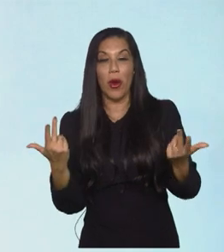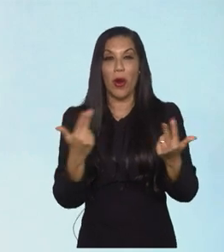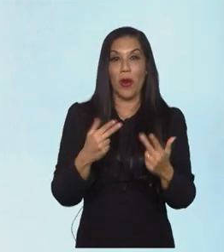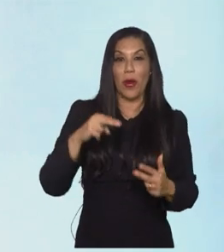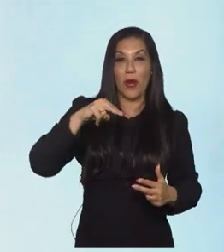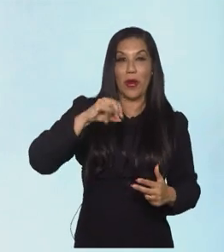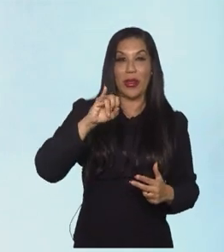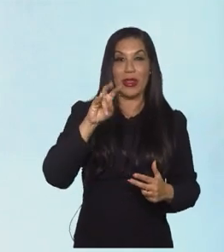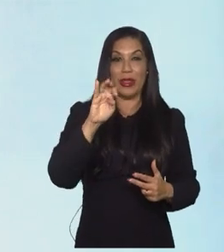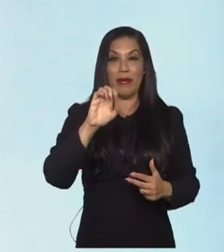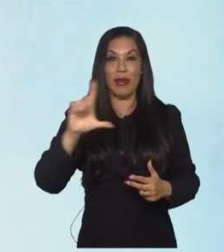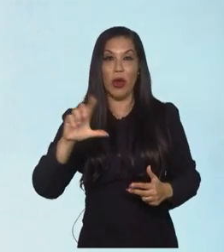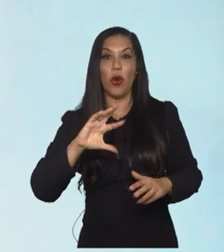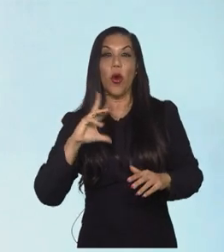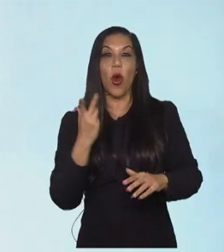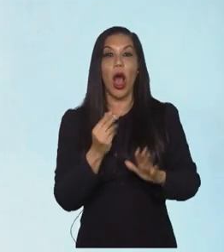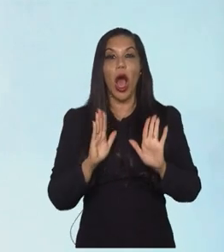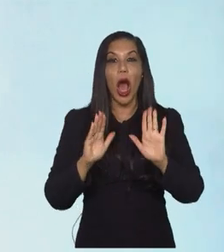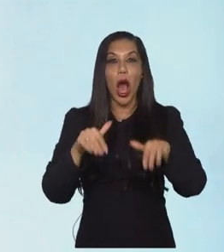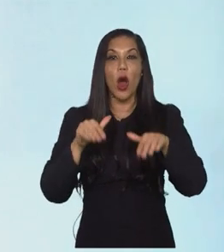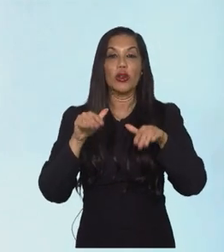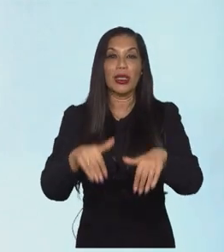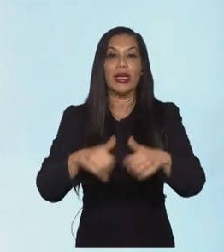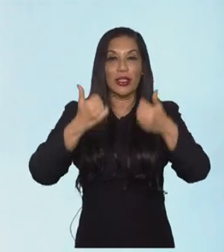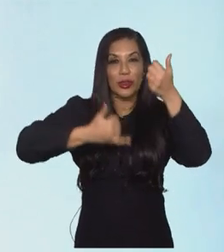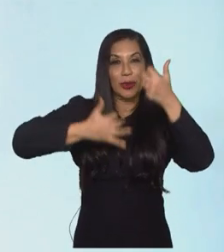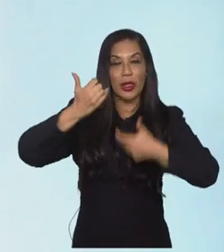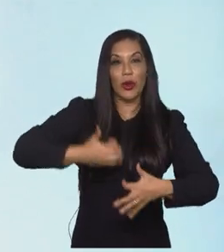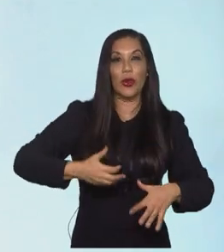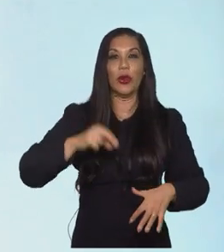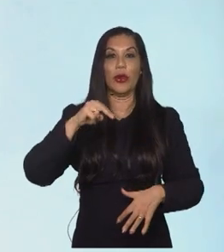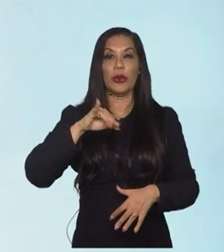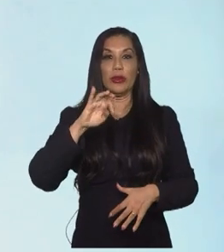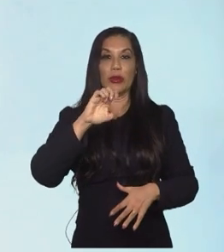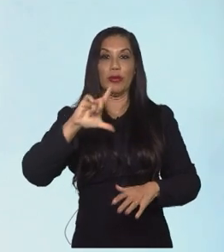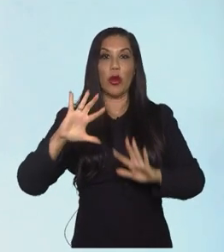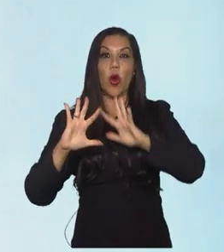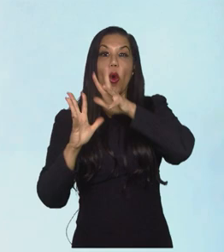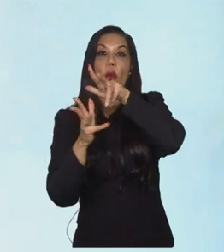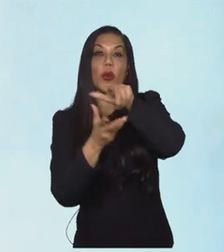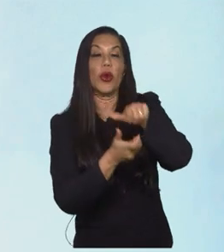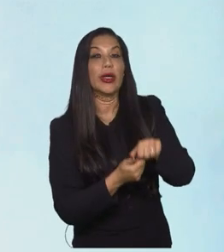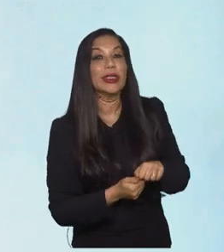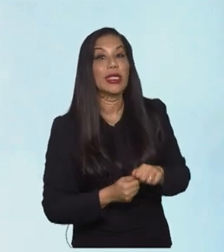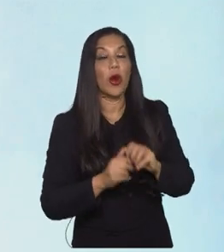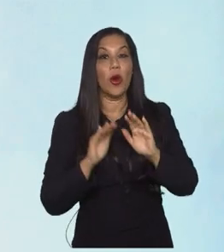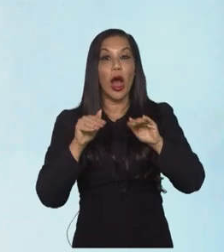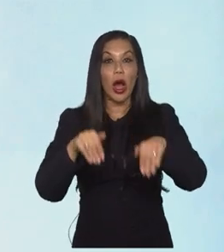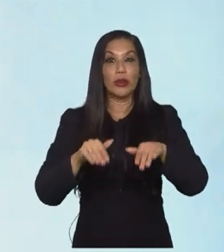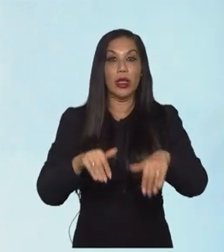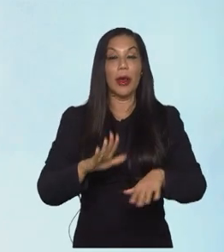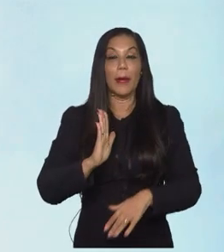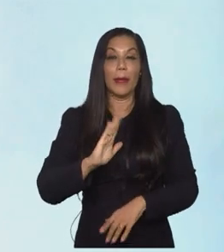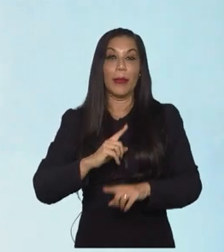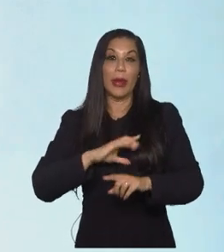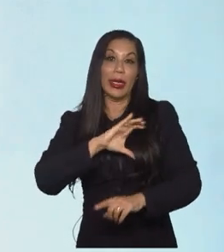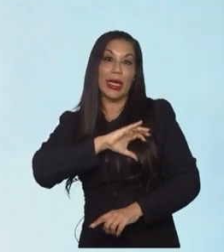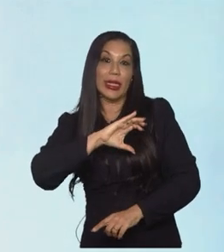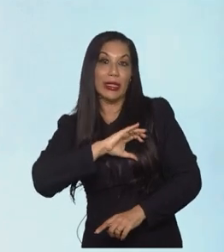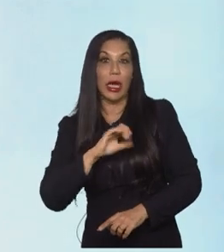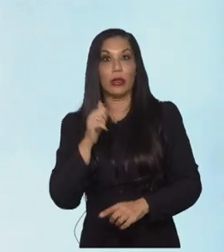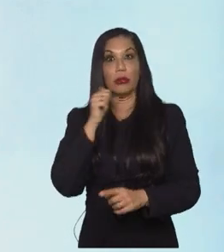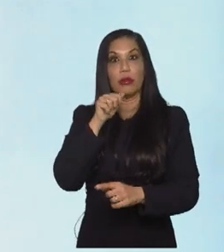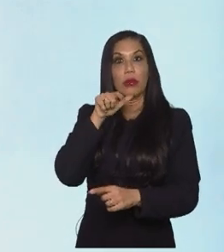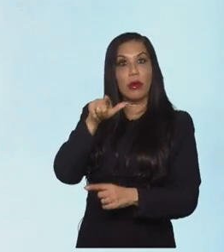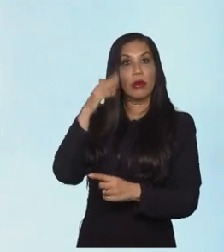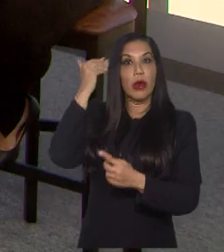Austrália tem, tem a Sankar, que a gente já comentou, uma jogadora de nível mundial, pelo lado do Canadá tem Jess Fleming,